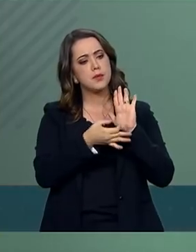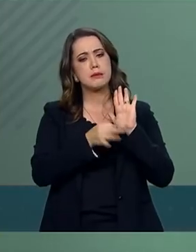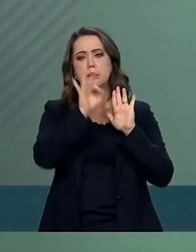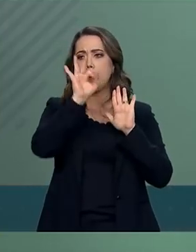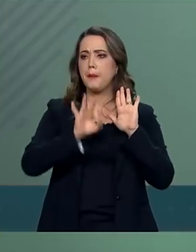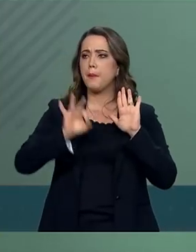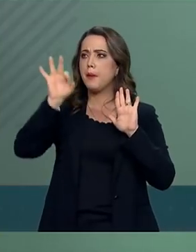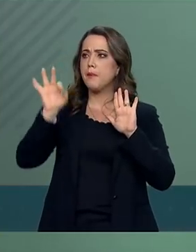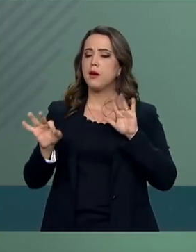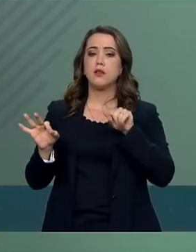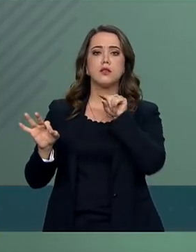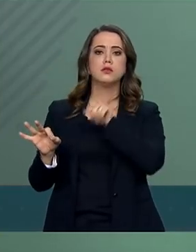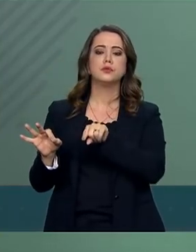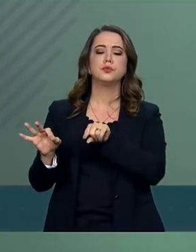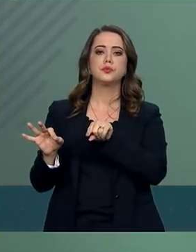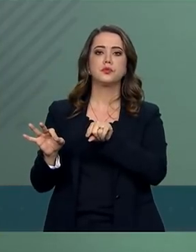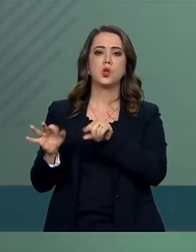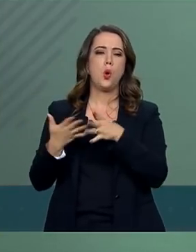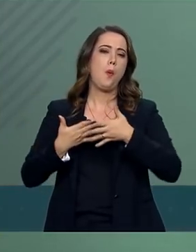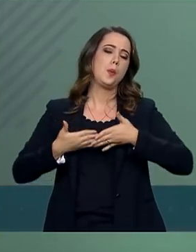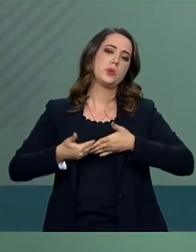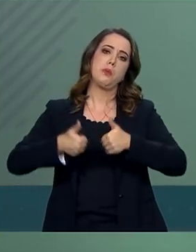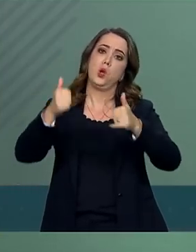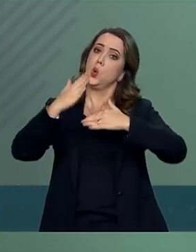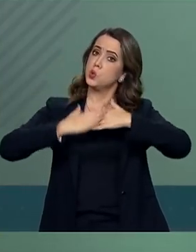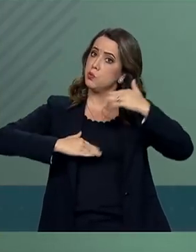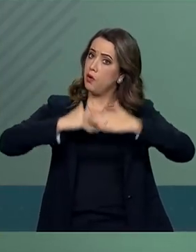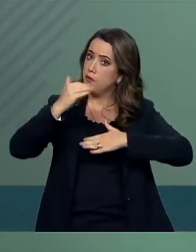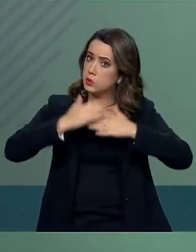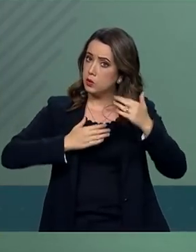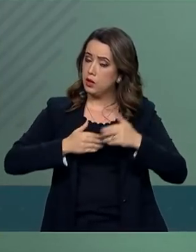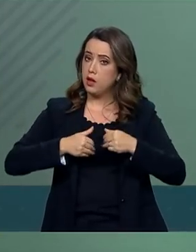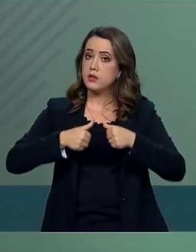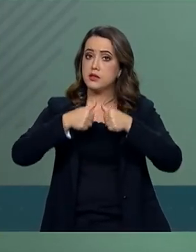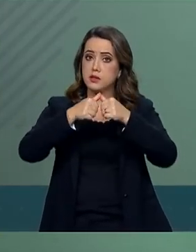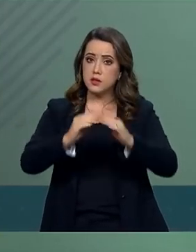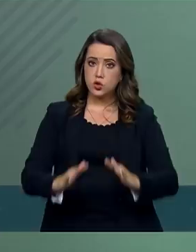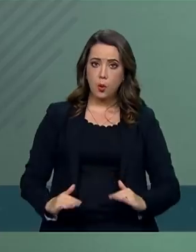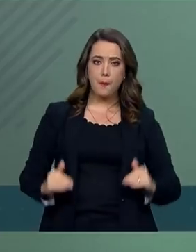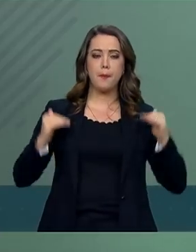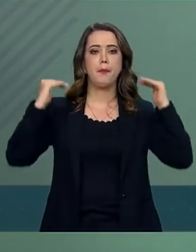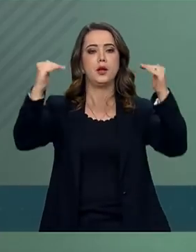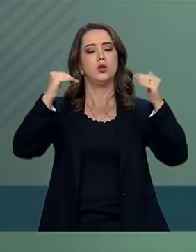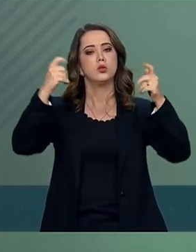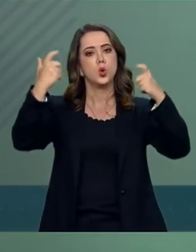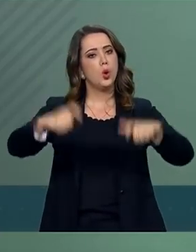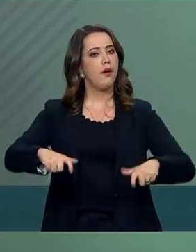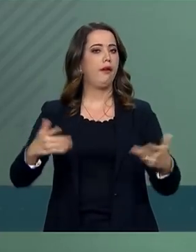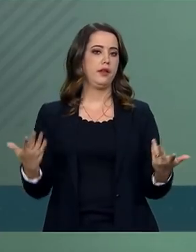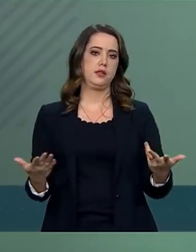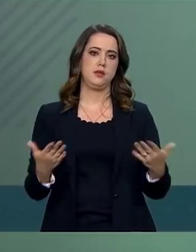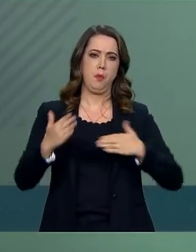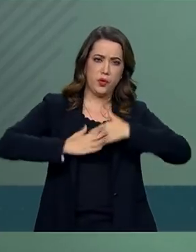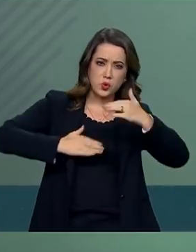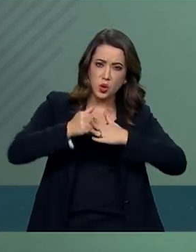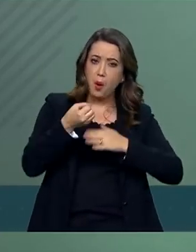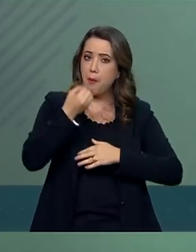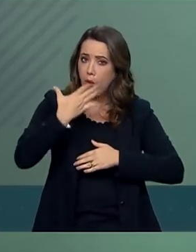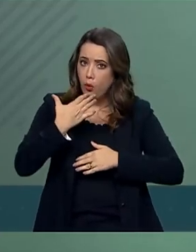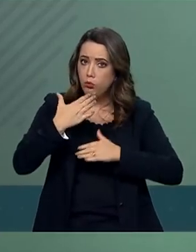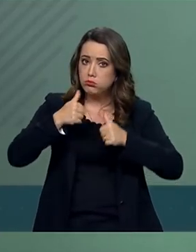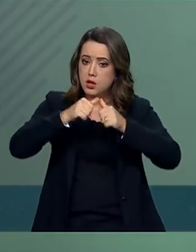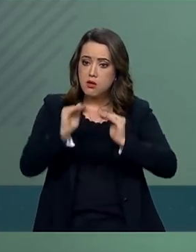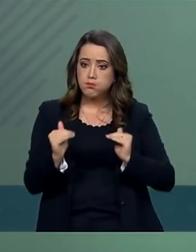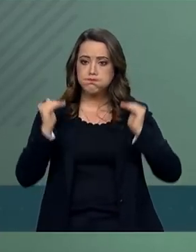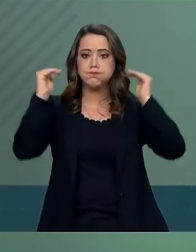técnicos, para que os melhores sejam colocados nos melhores lugares. E suposto, obviamente,